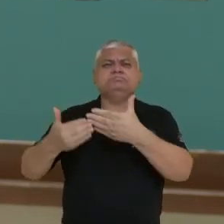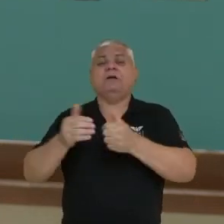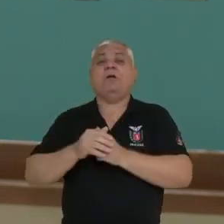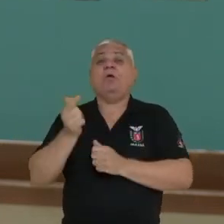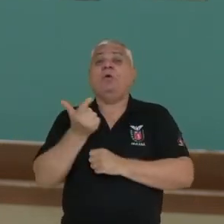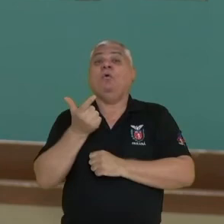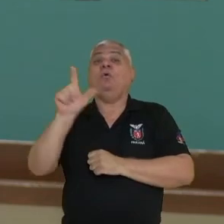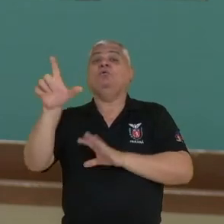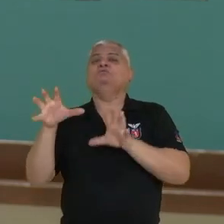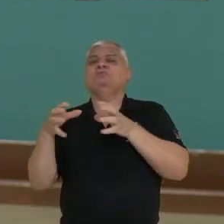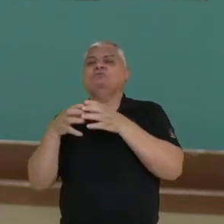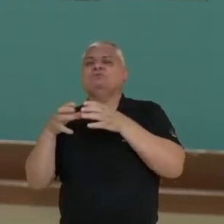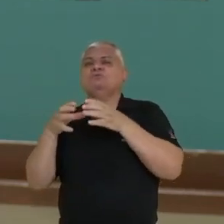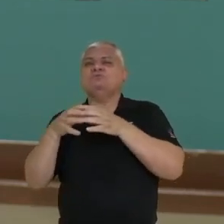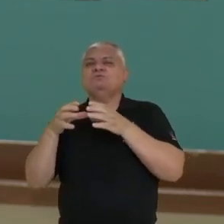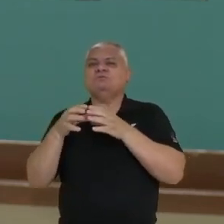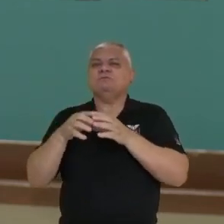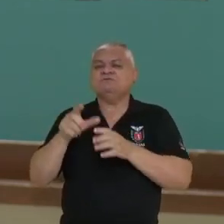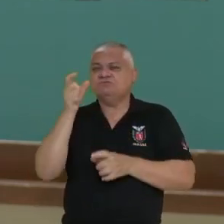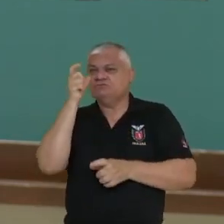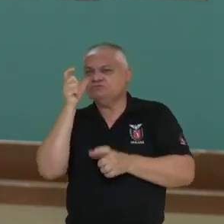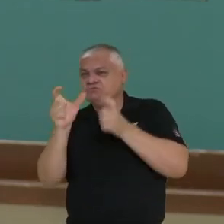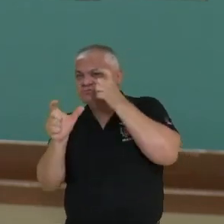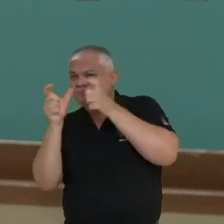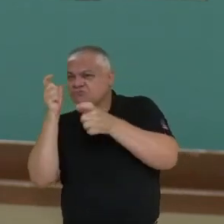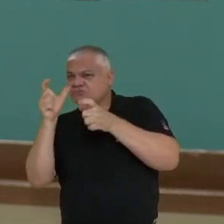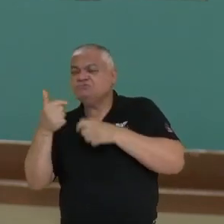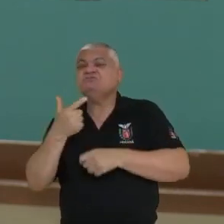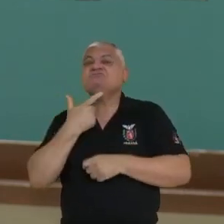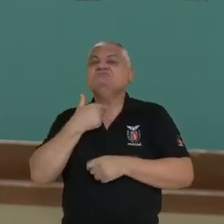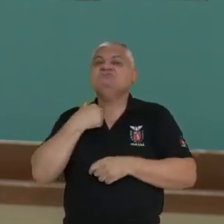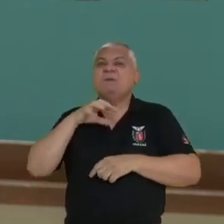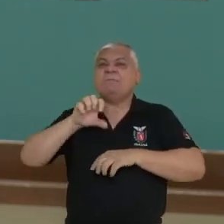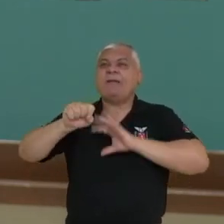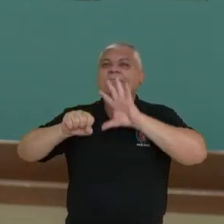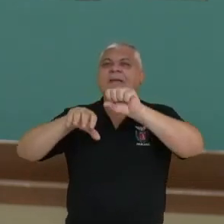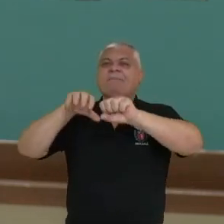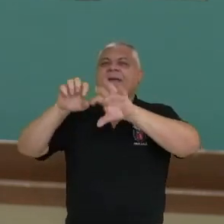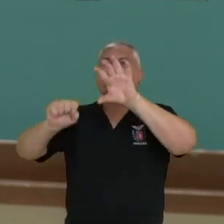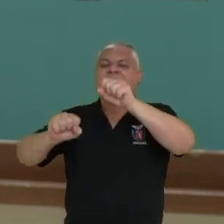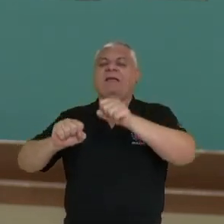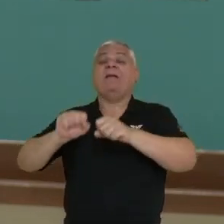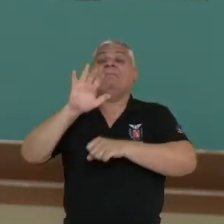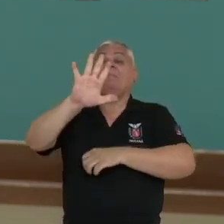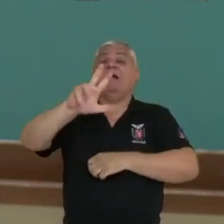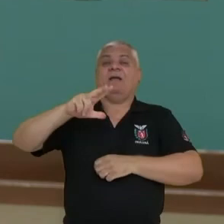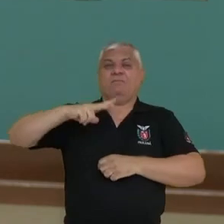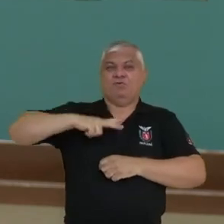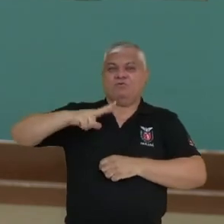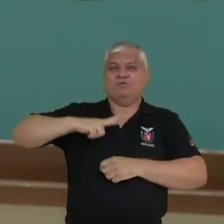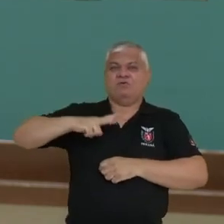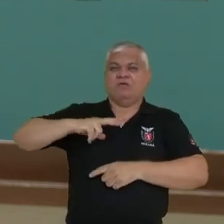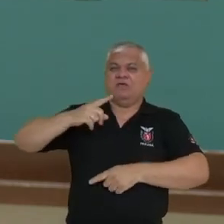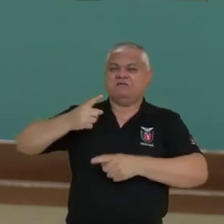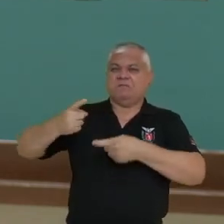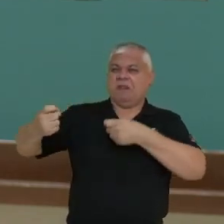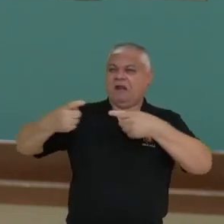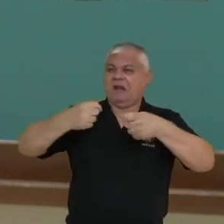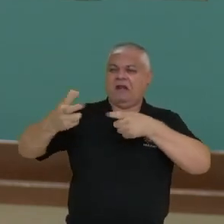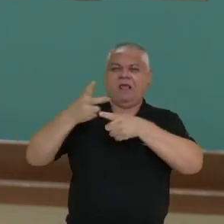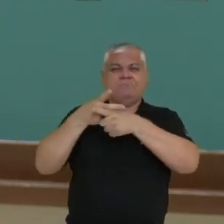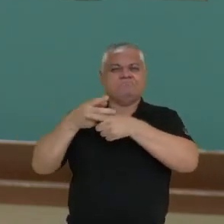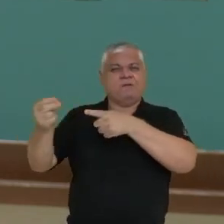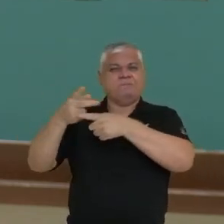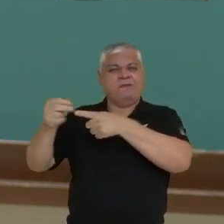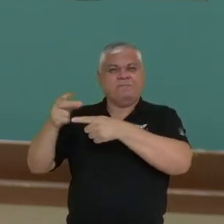outros grupos que tentaram ocupar essas áreas, mas que foram combatidos pelos portugueses. Era